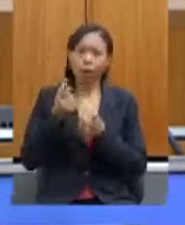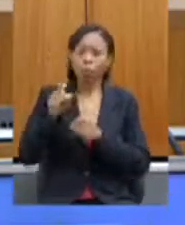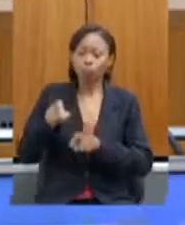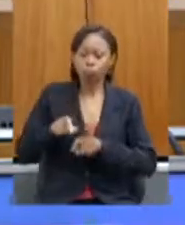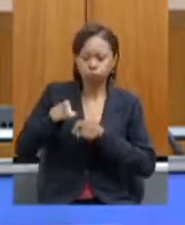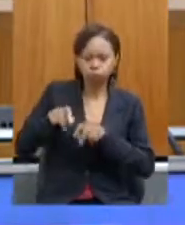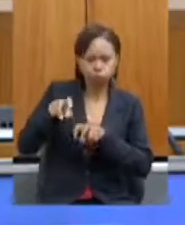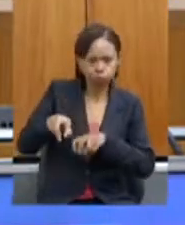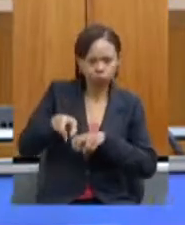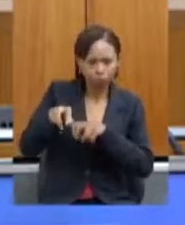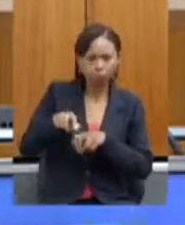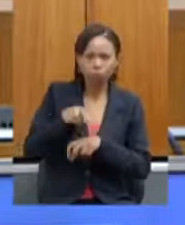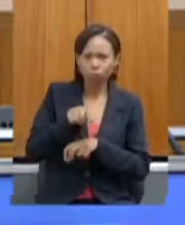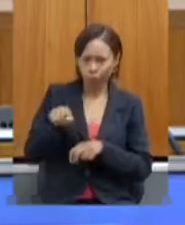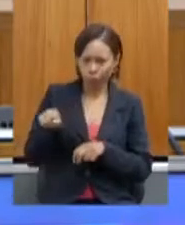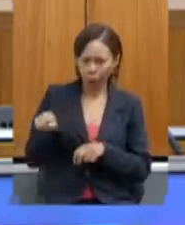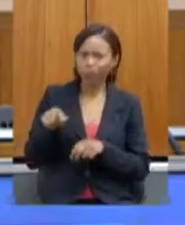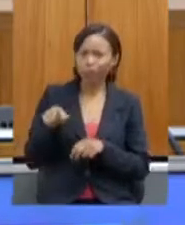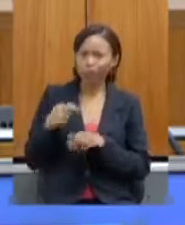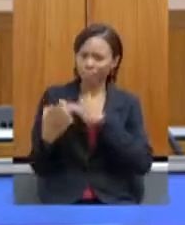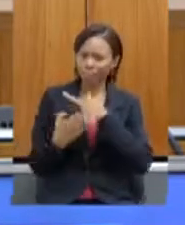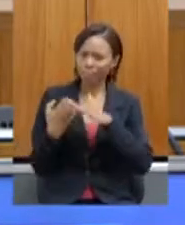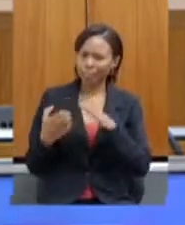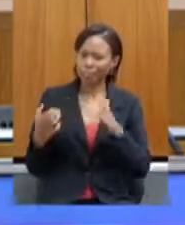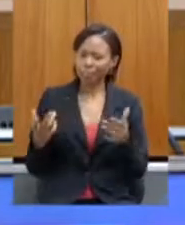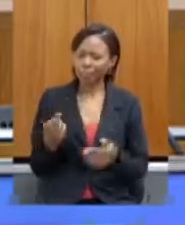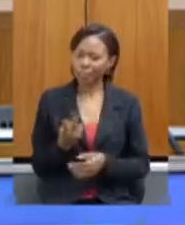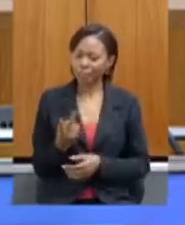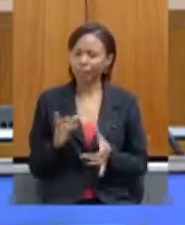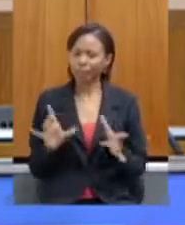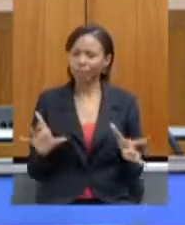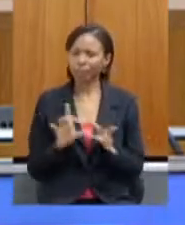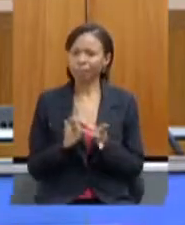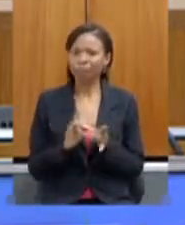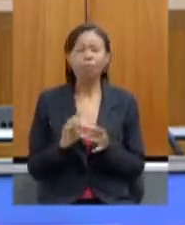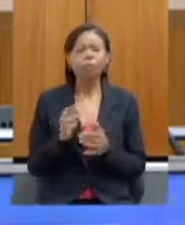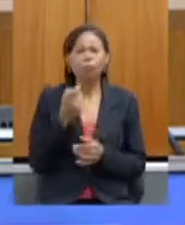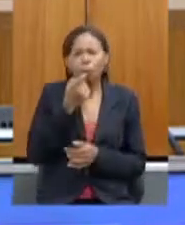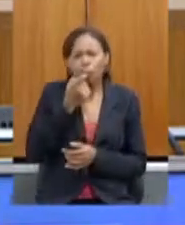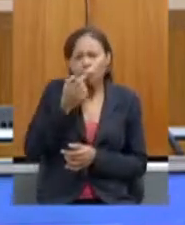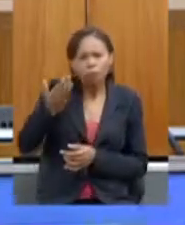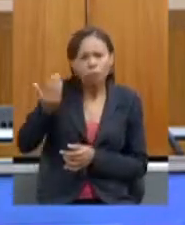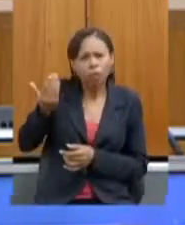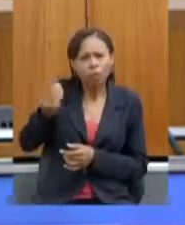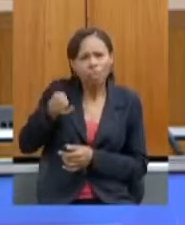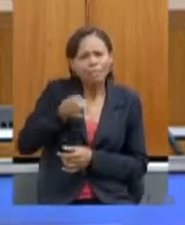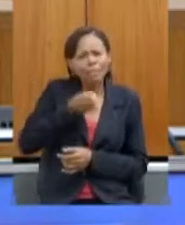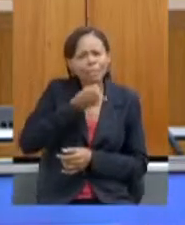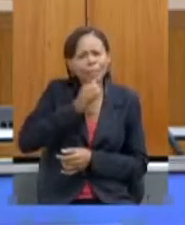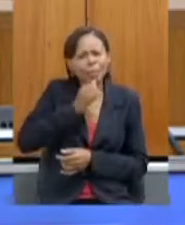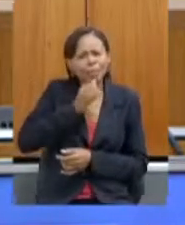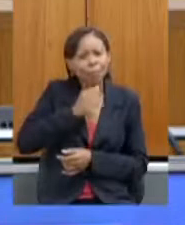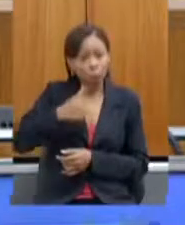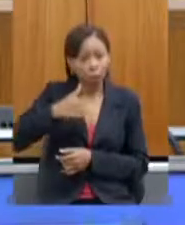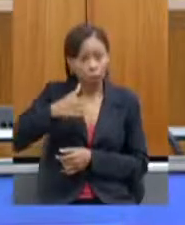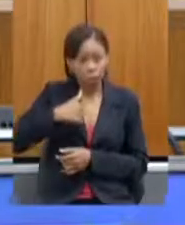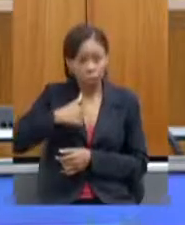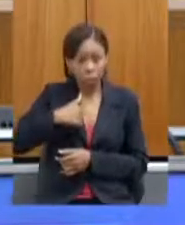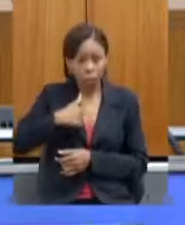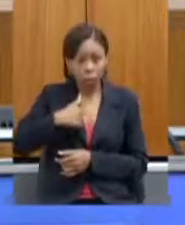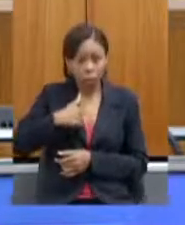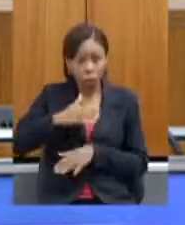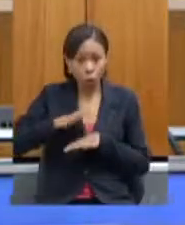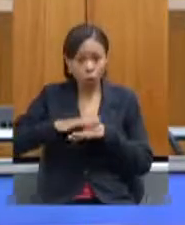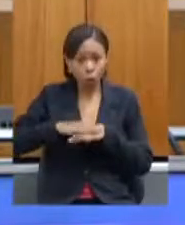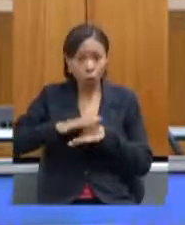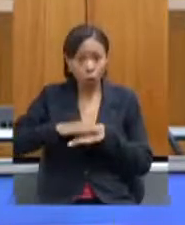integração dessas empresas a gente tem tido exemplos recentemente que eu tenho por iniciativas